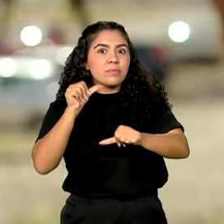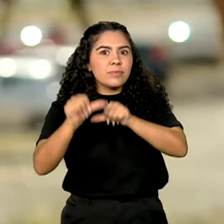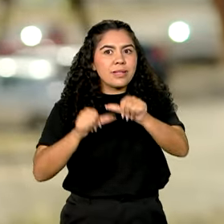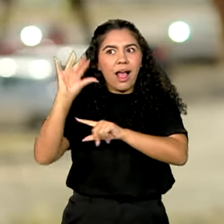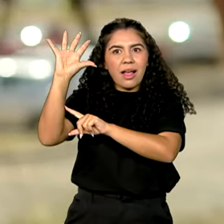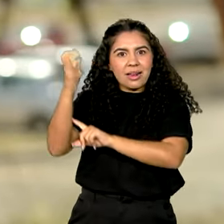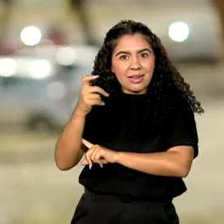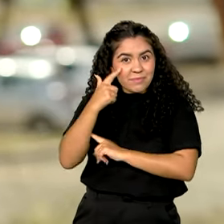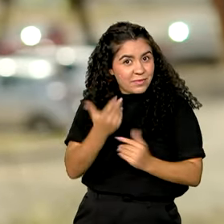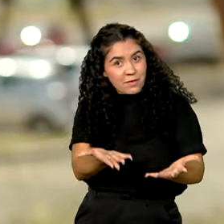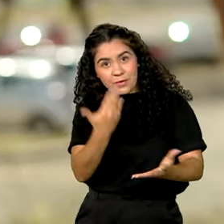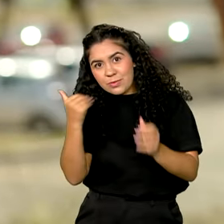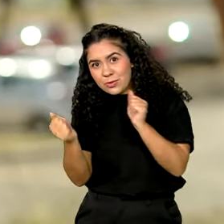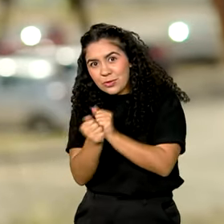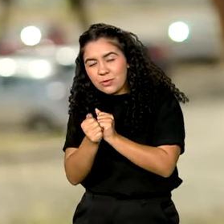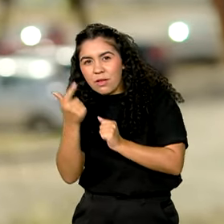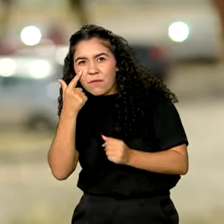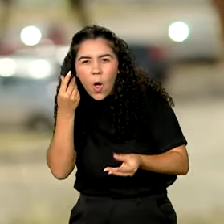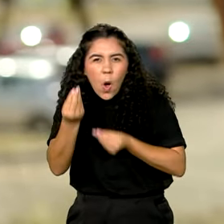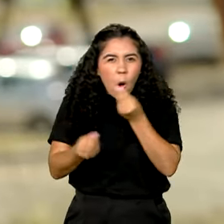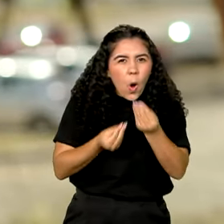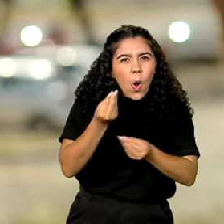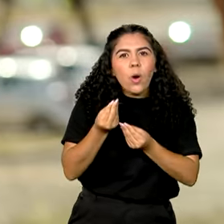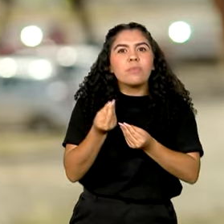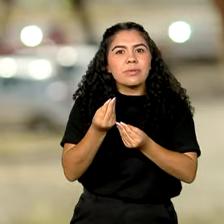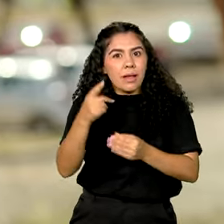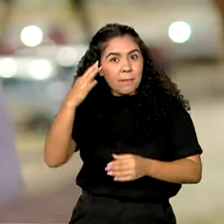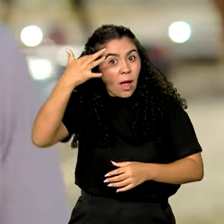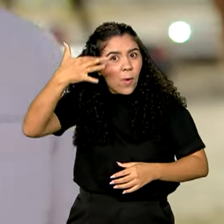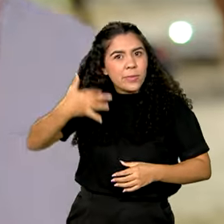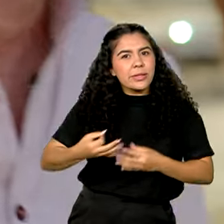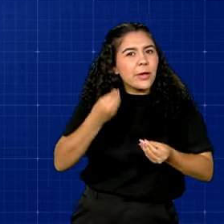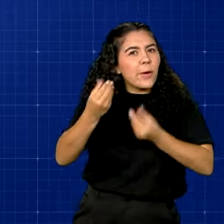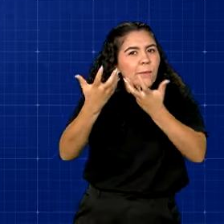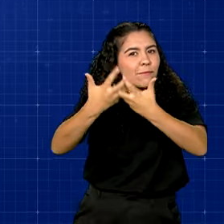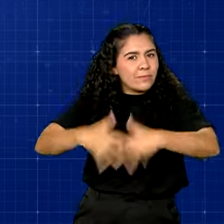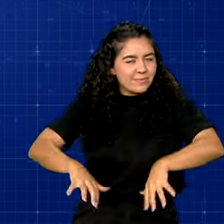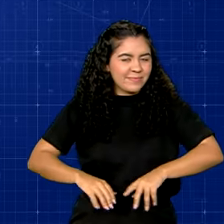vem comigo germinar essa ideia e entender o ponto exato dessa questão.